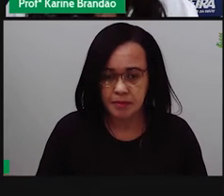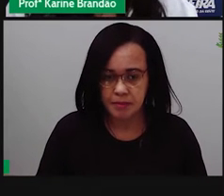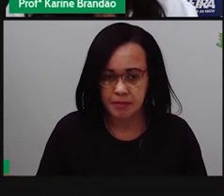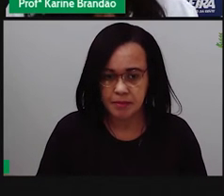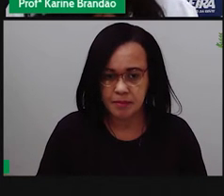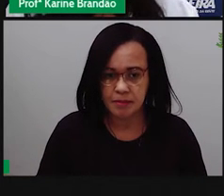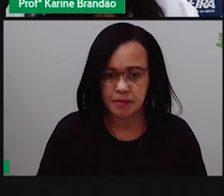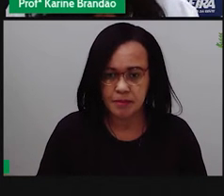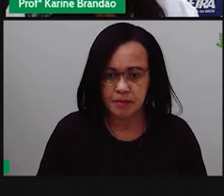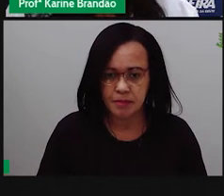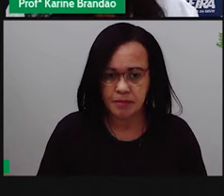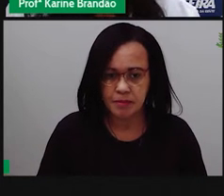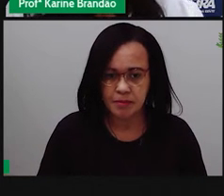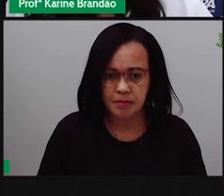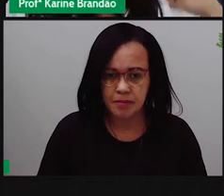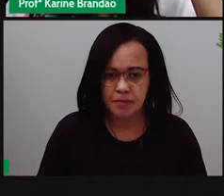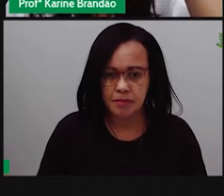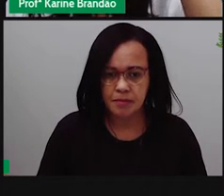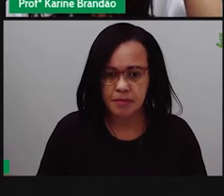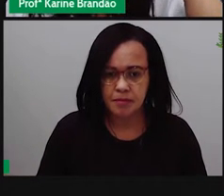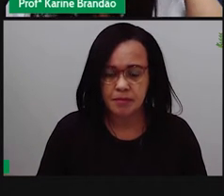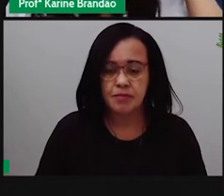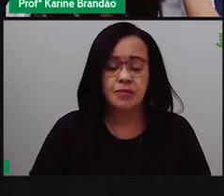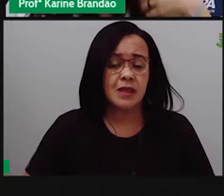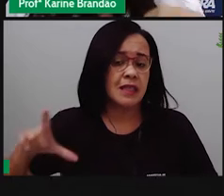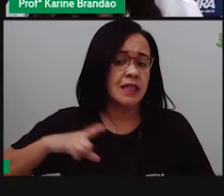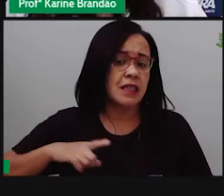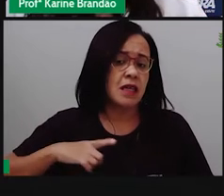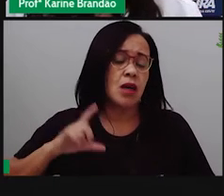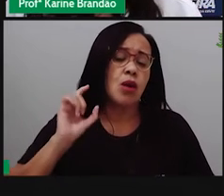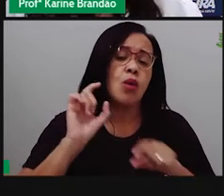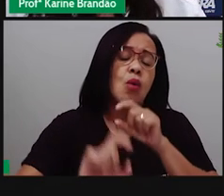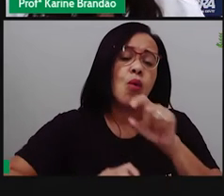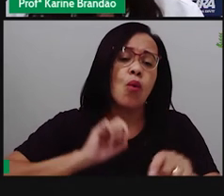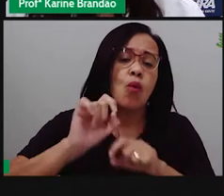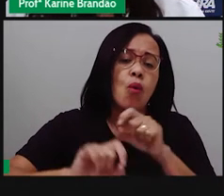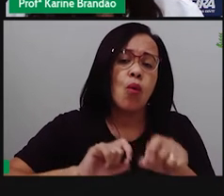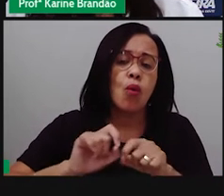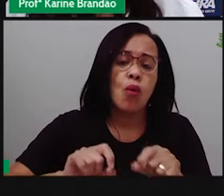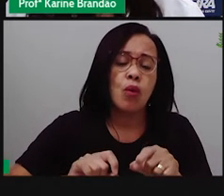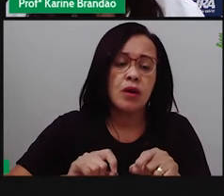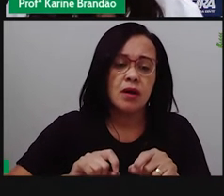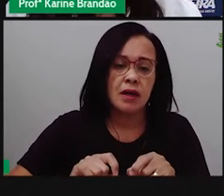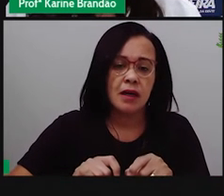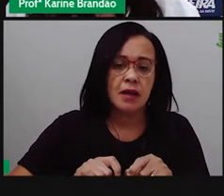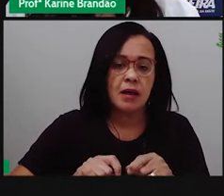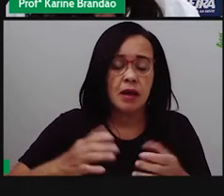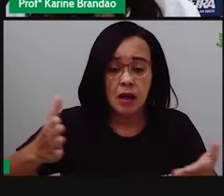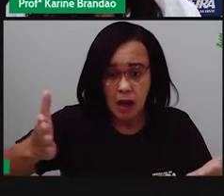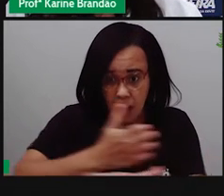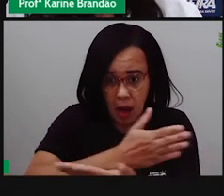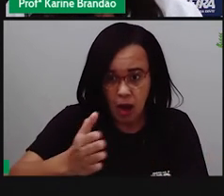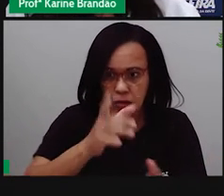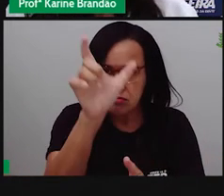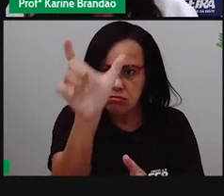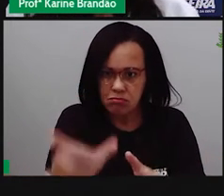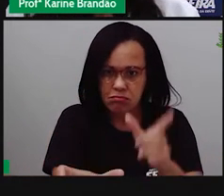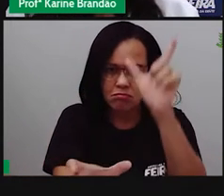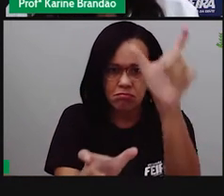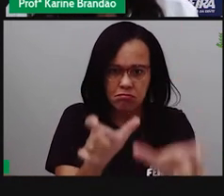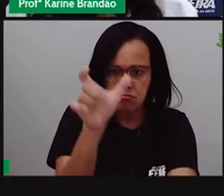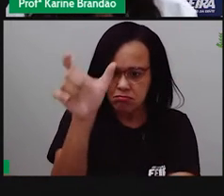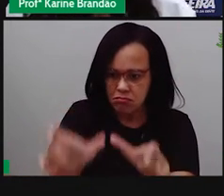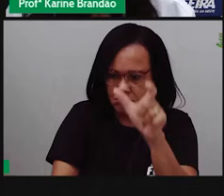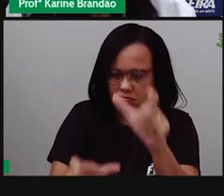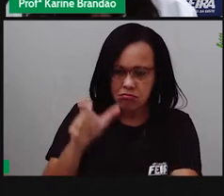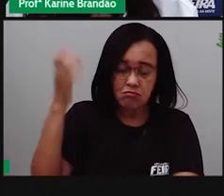um ancestral comum. E esse ancestral comum é o quê? Existiu algum indivíduo lá atrás,